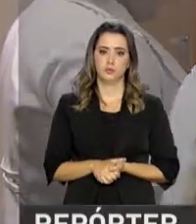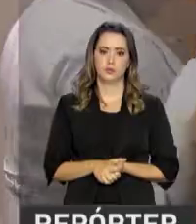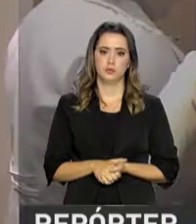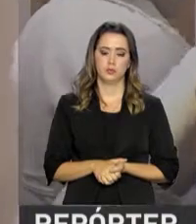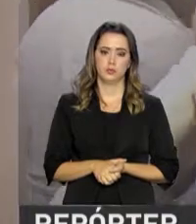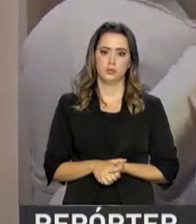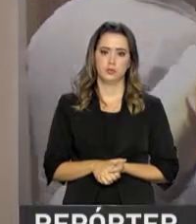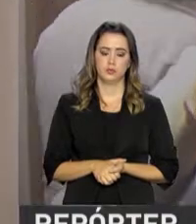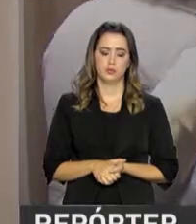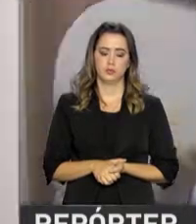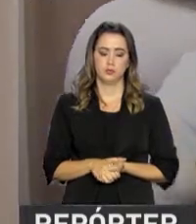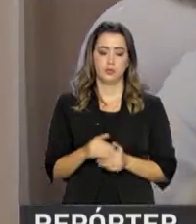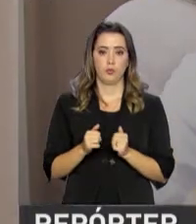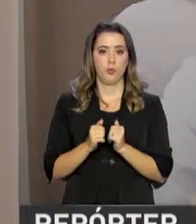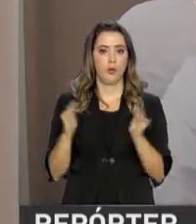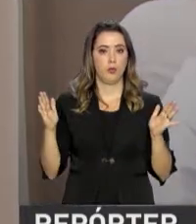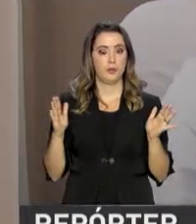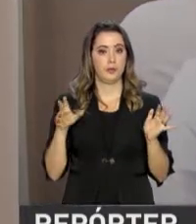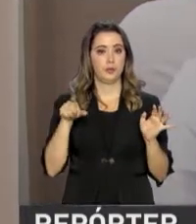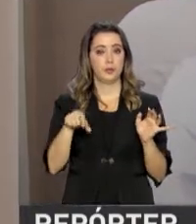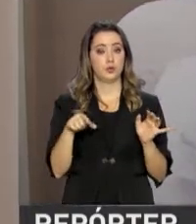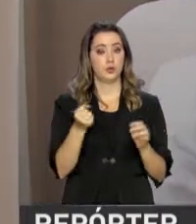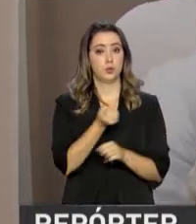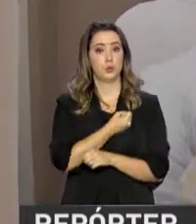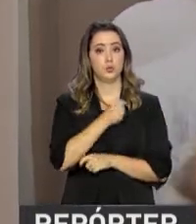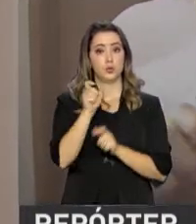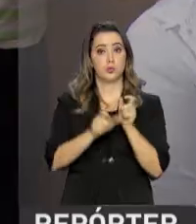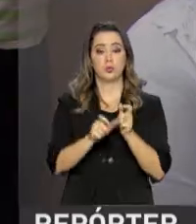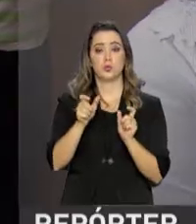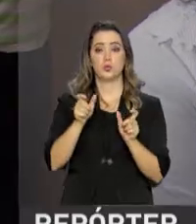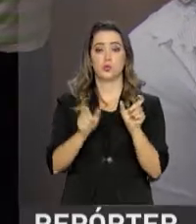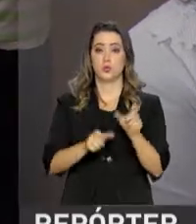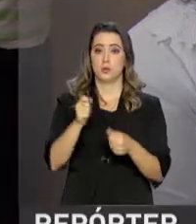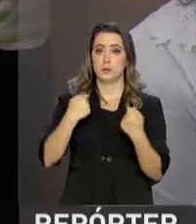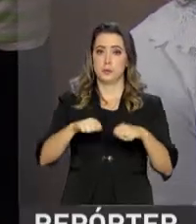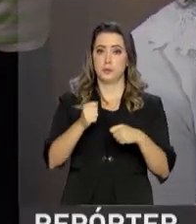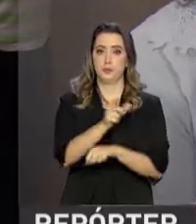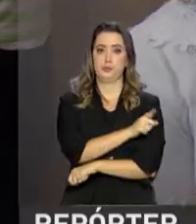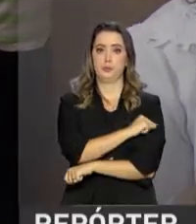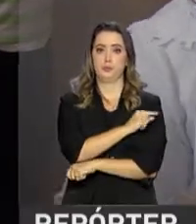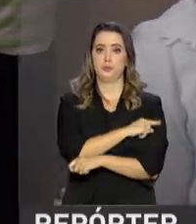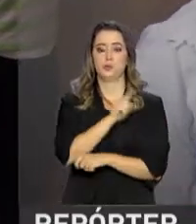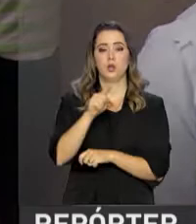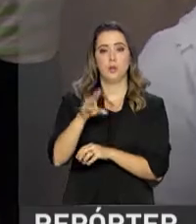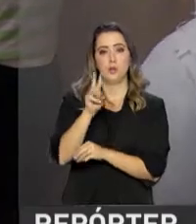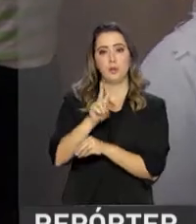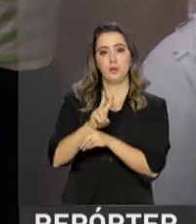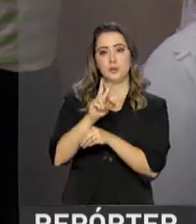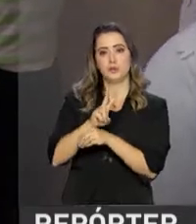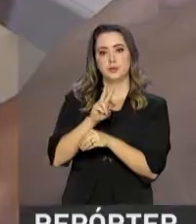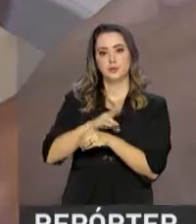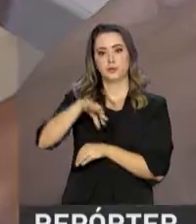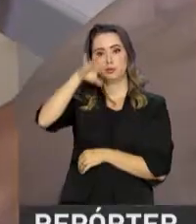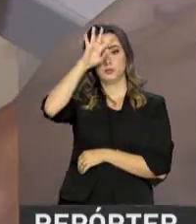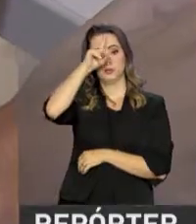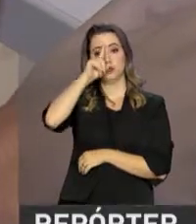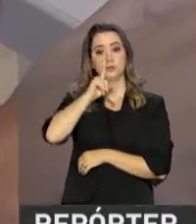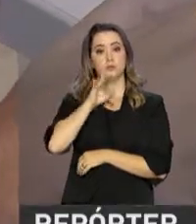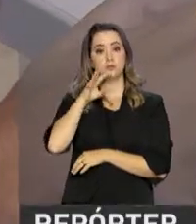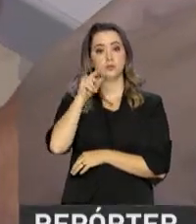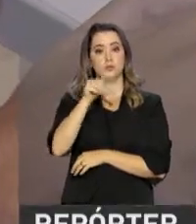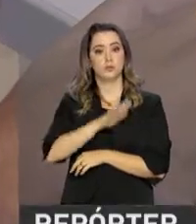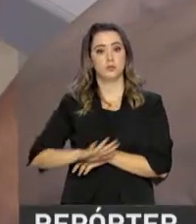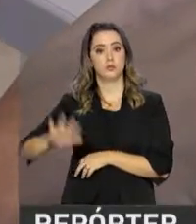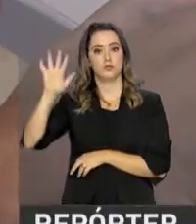A ampliação da cobertura da vacina é uma medida preventiva para antecipar a proteção contra a febre amarela para